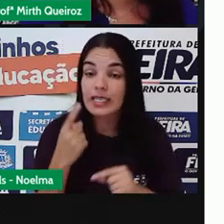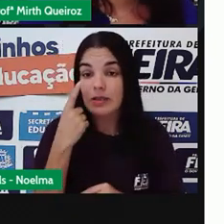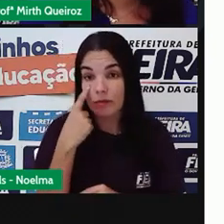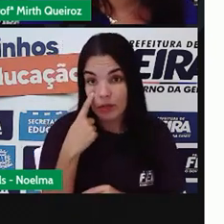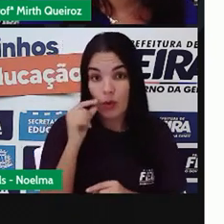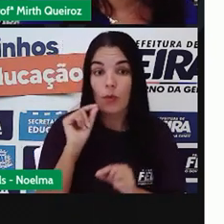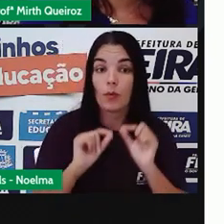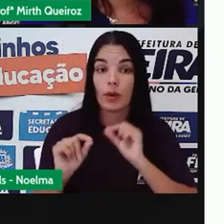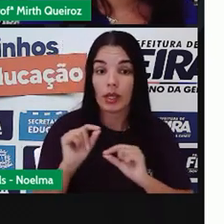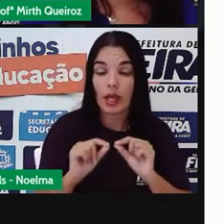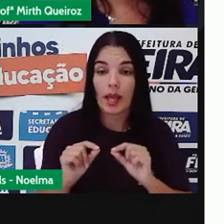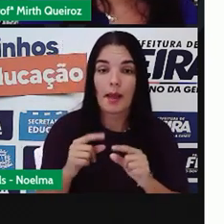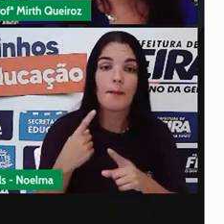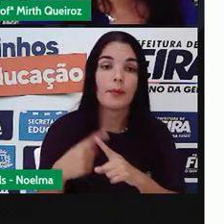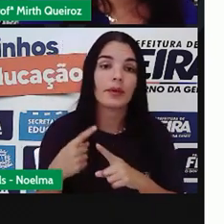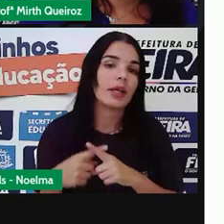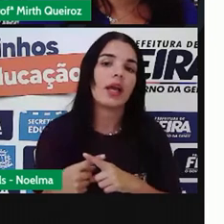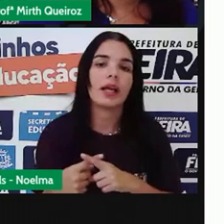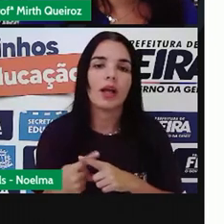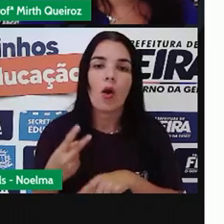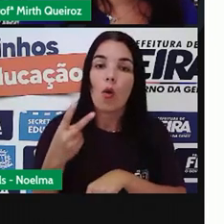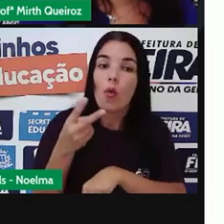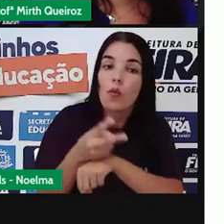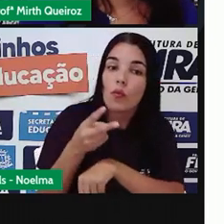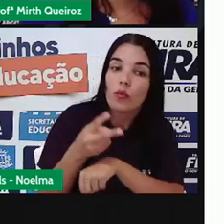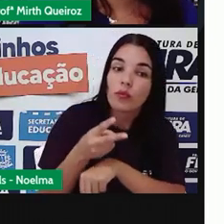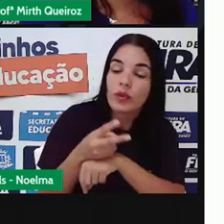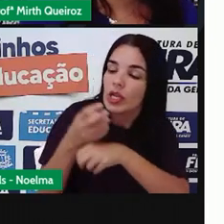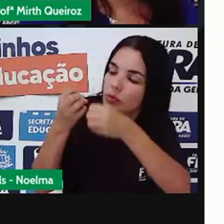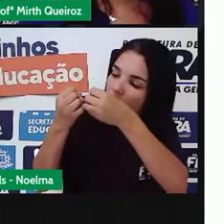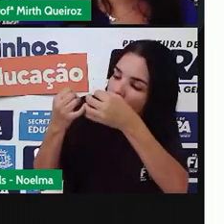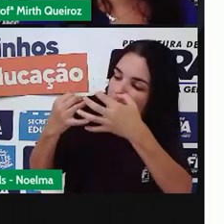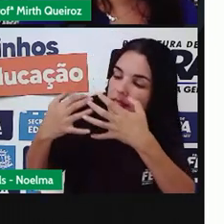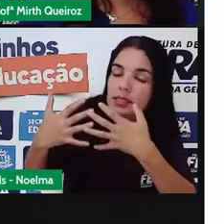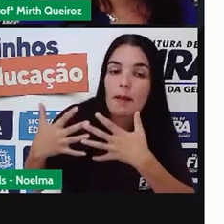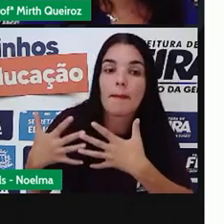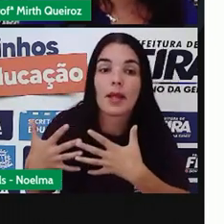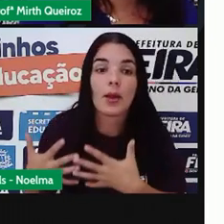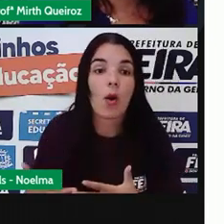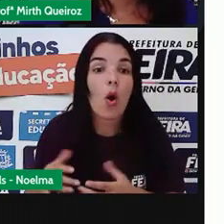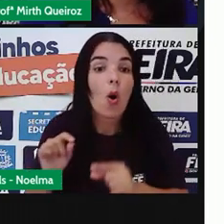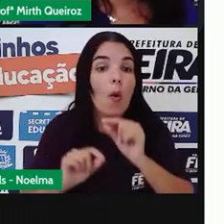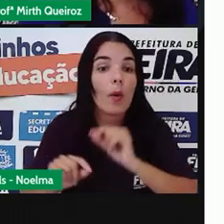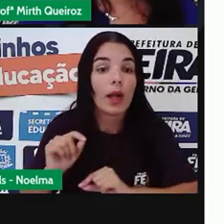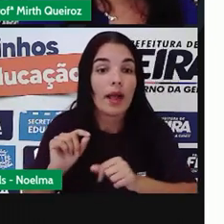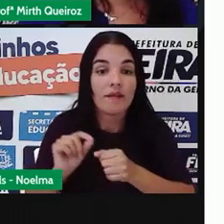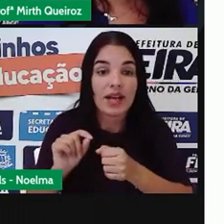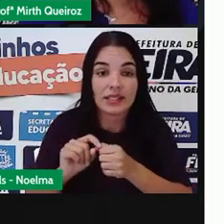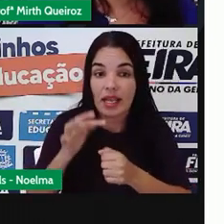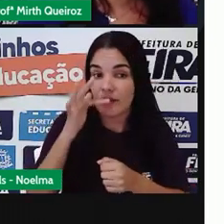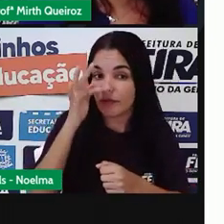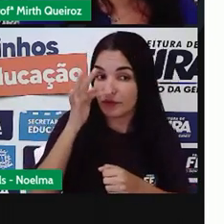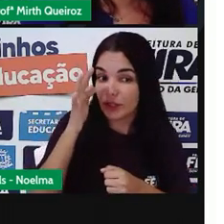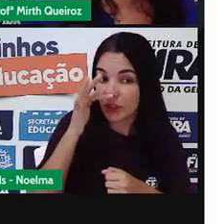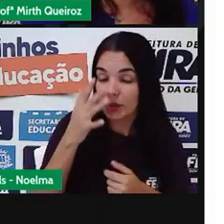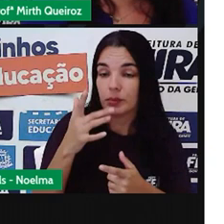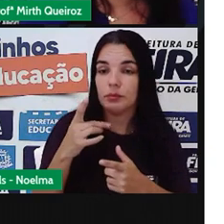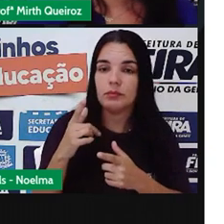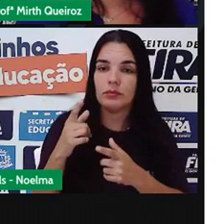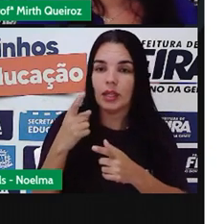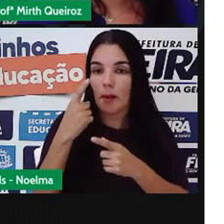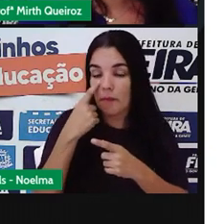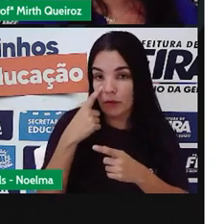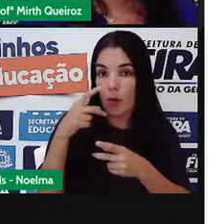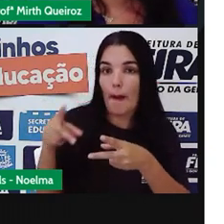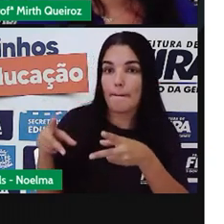partir desse mesmo vídeo, que foi esse vídeo onde se ensina a fazer muda de rosa. A gente já deu para